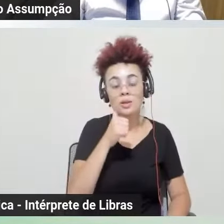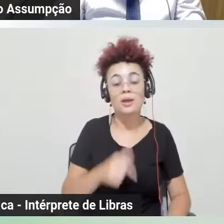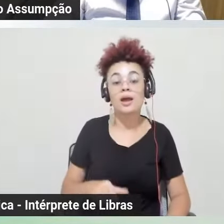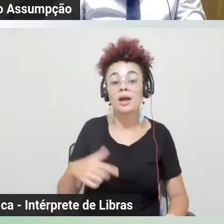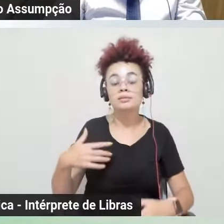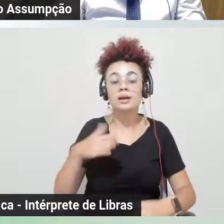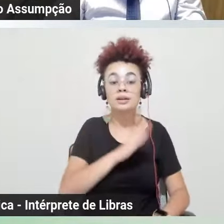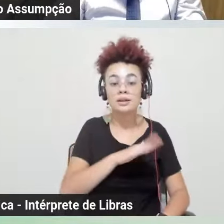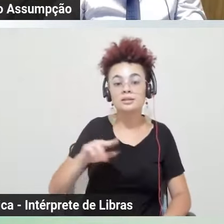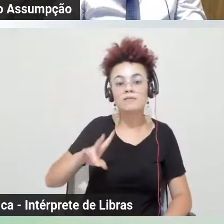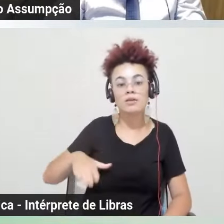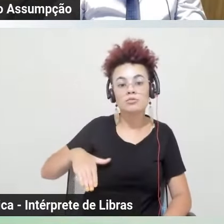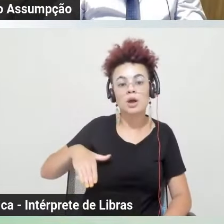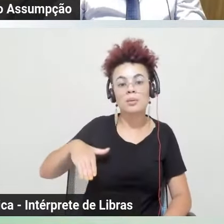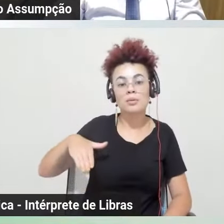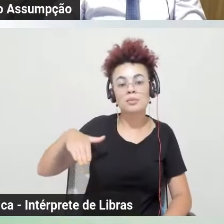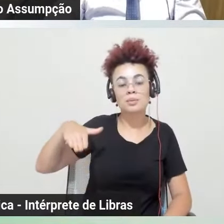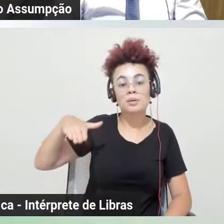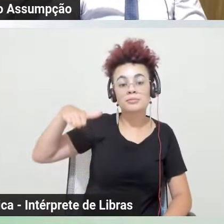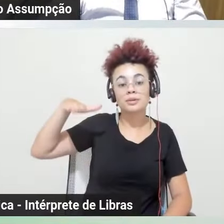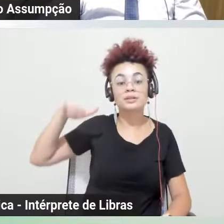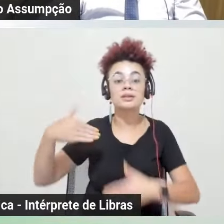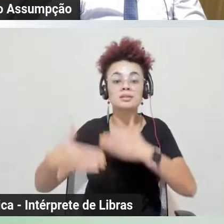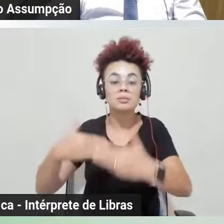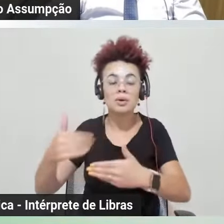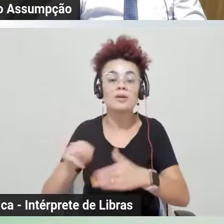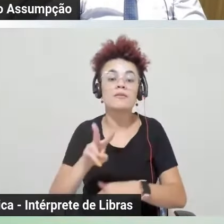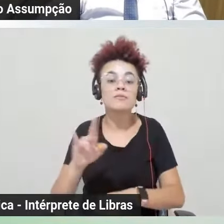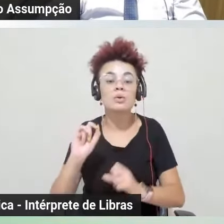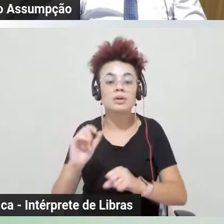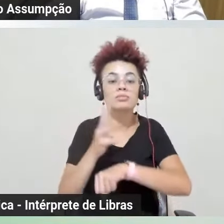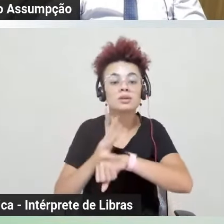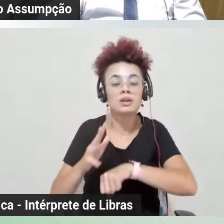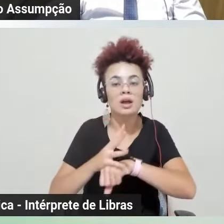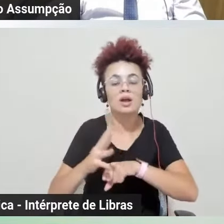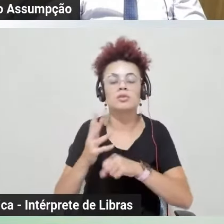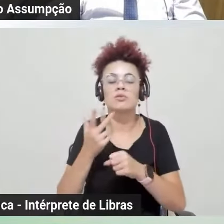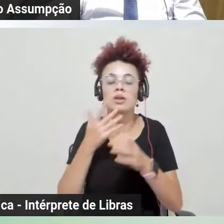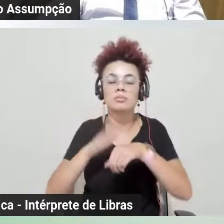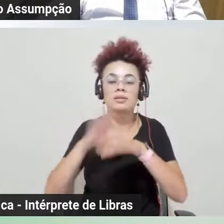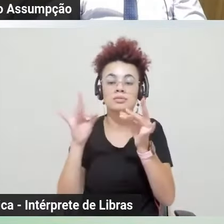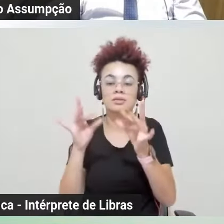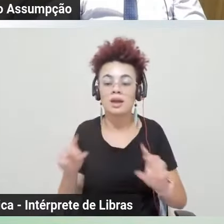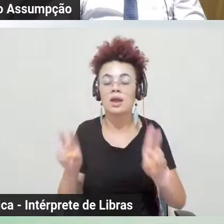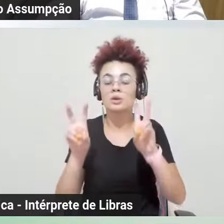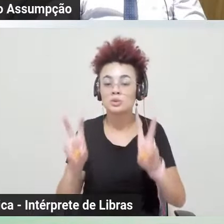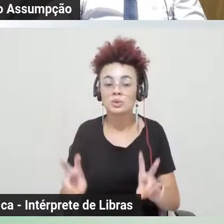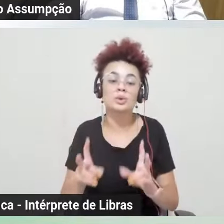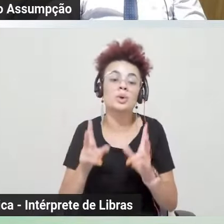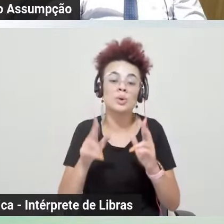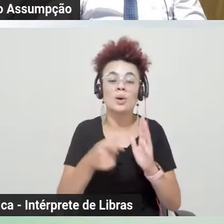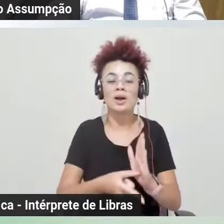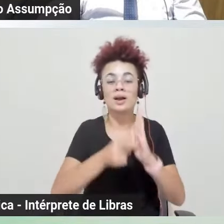crescendo, vai se desenvolvendo, vão se aprimorando os assuntos que são debatidos com ela. inclusive a questão que o senhor trouxe agora,